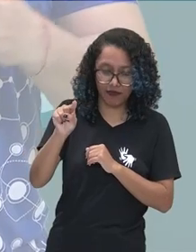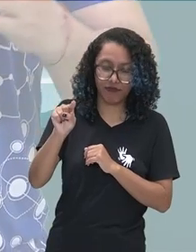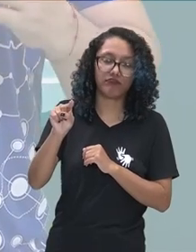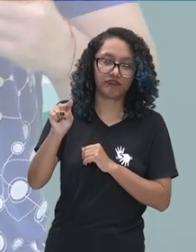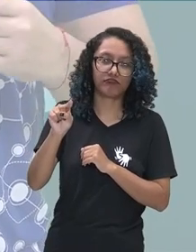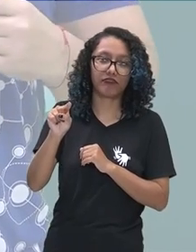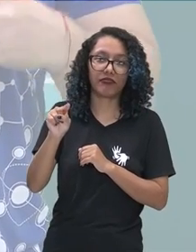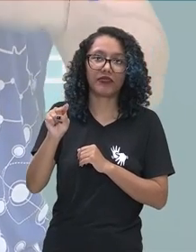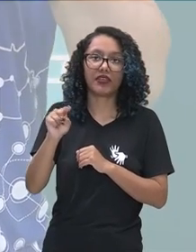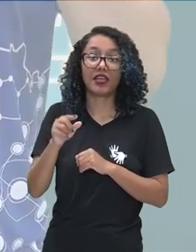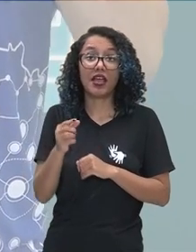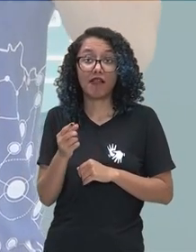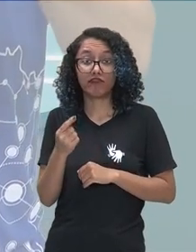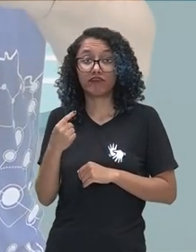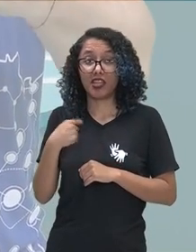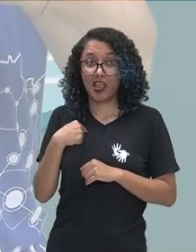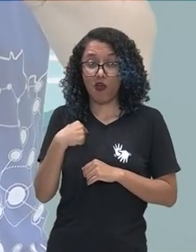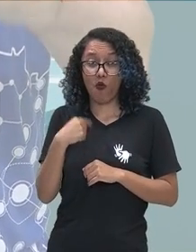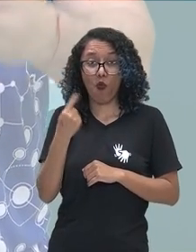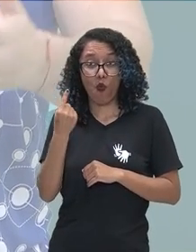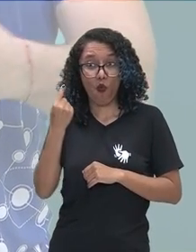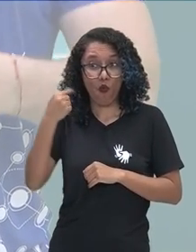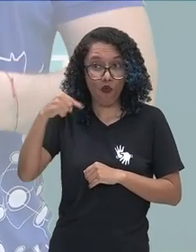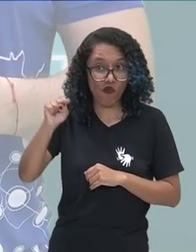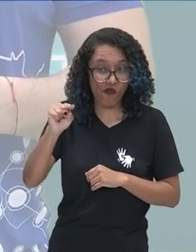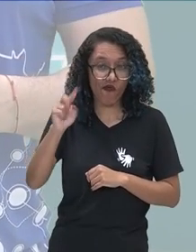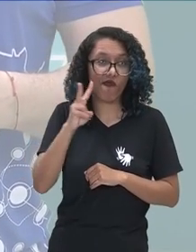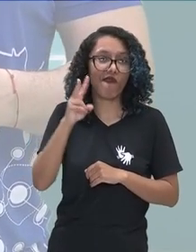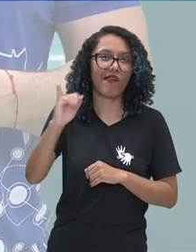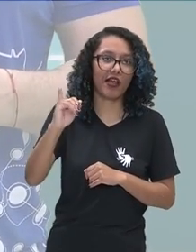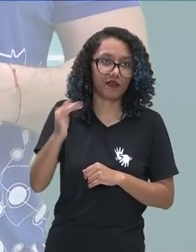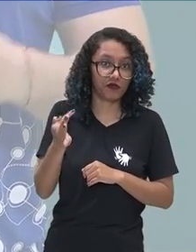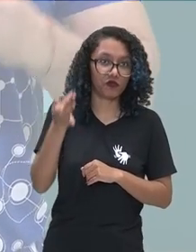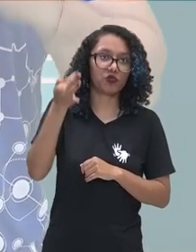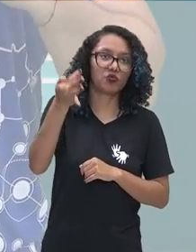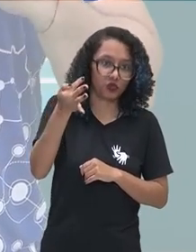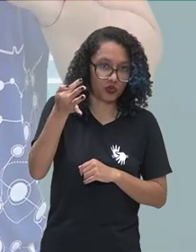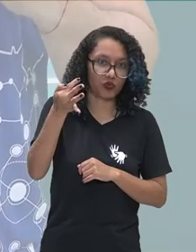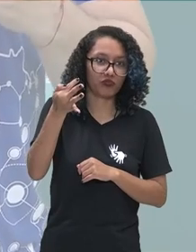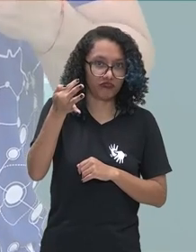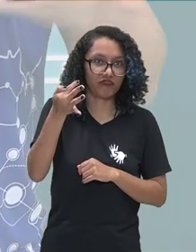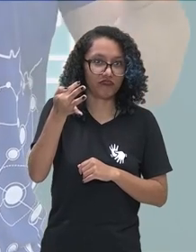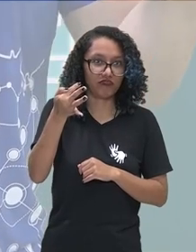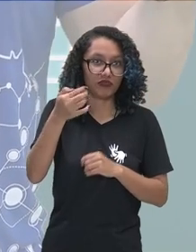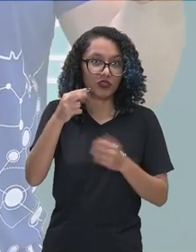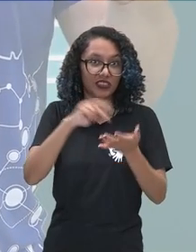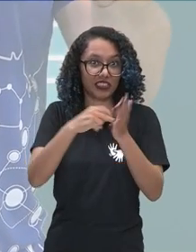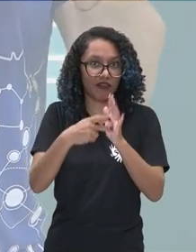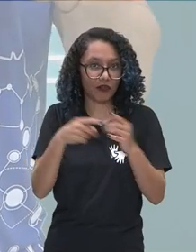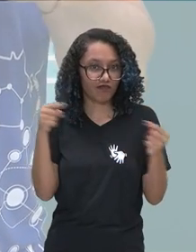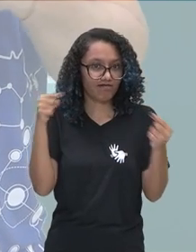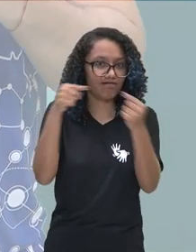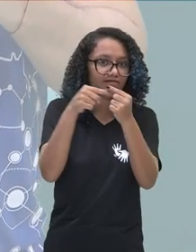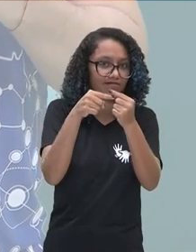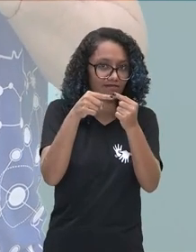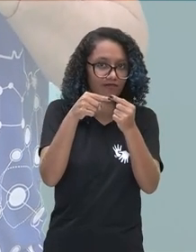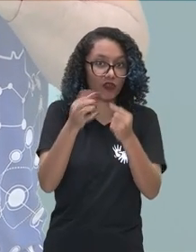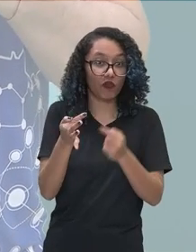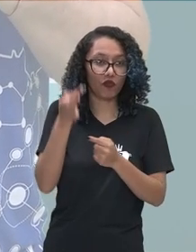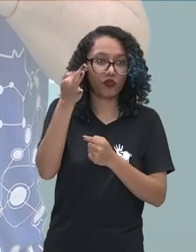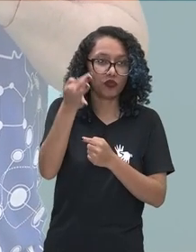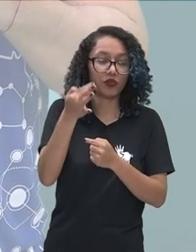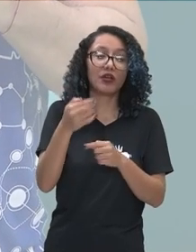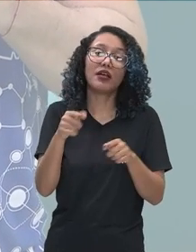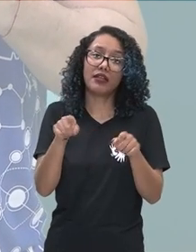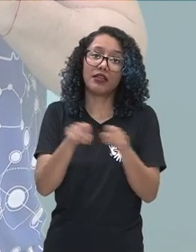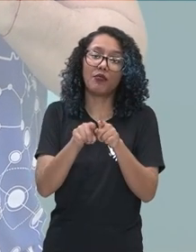Não é? Eu irei ao festival, beleza? I will, eu posso contrair, eu